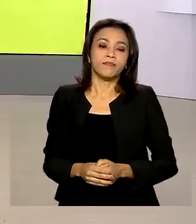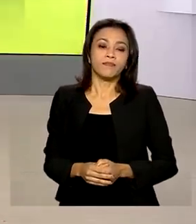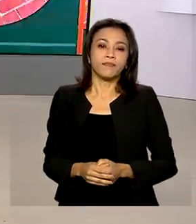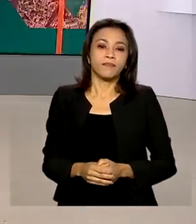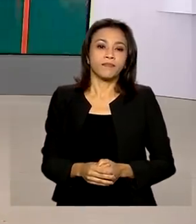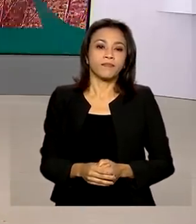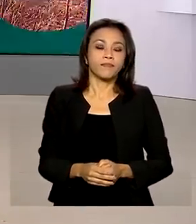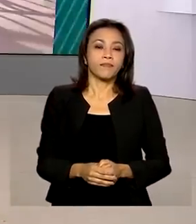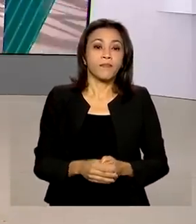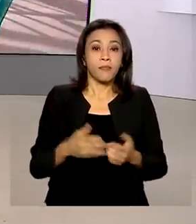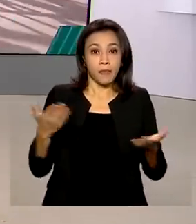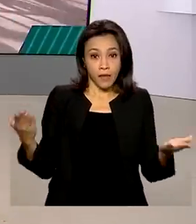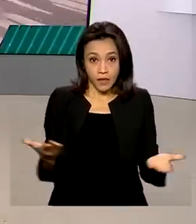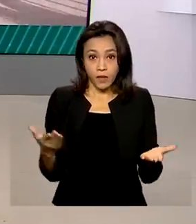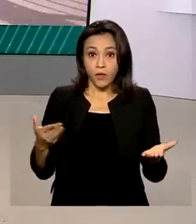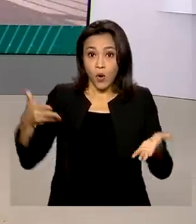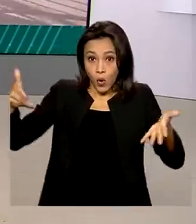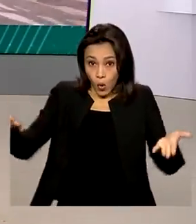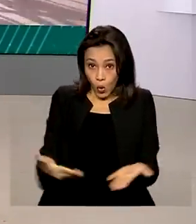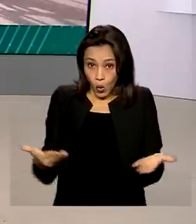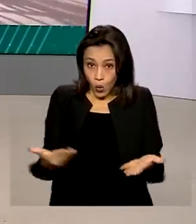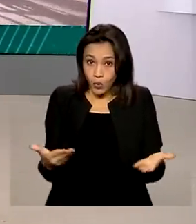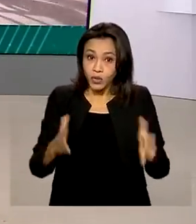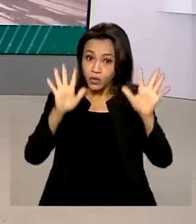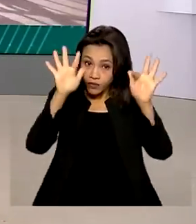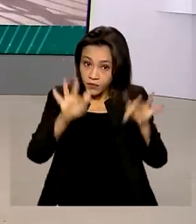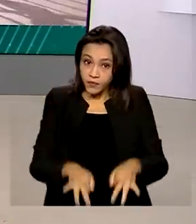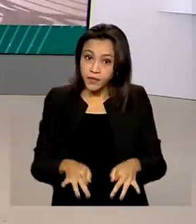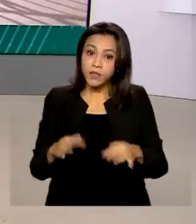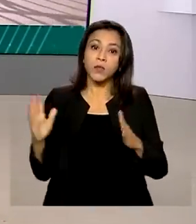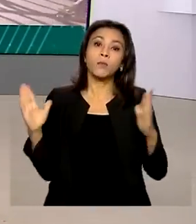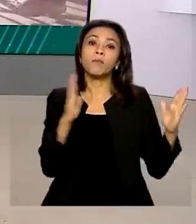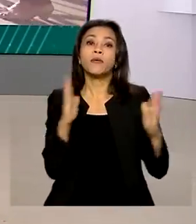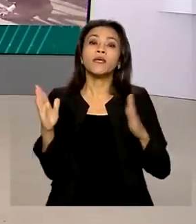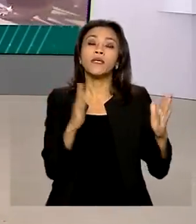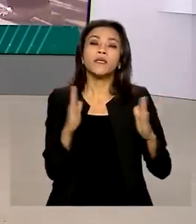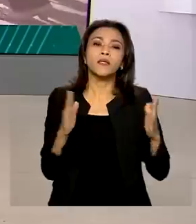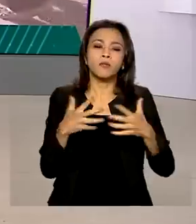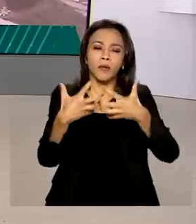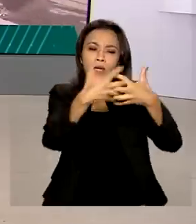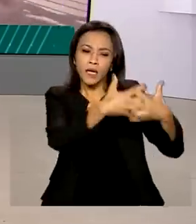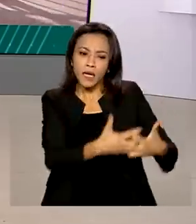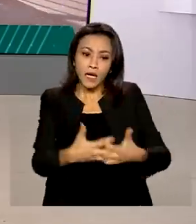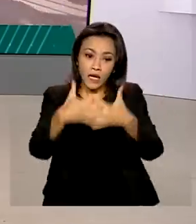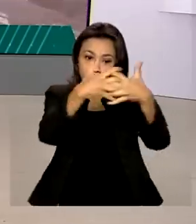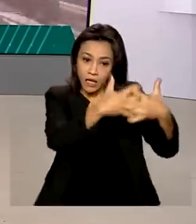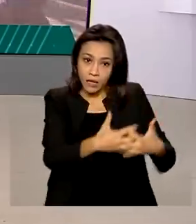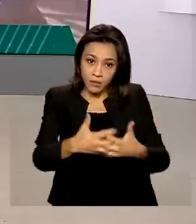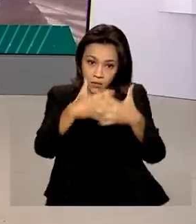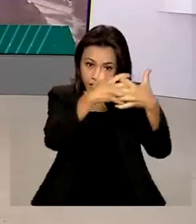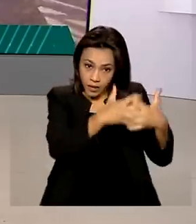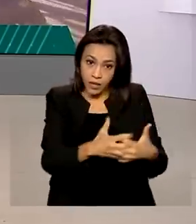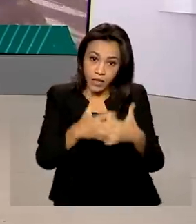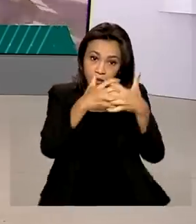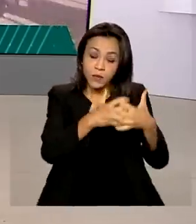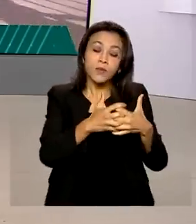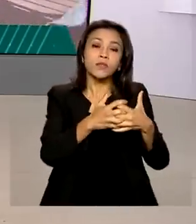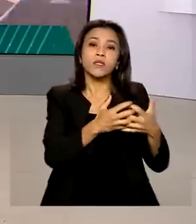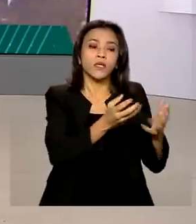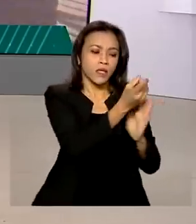Bom, termina hoje o prazo para caminhoneiros autônomos enviarem a